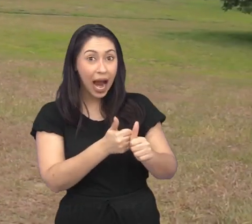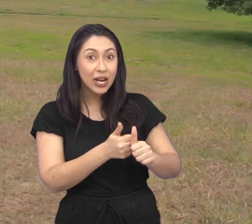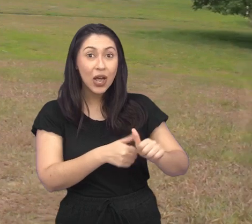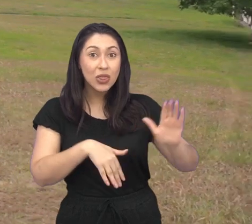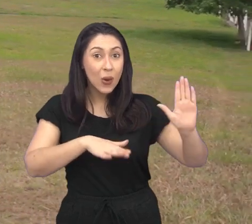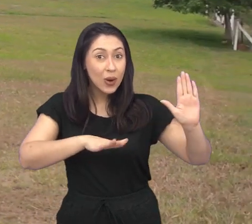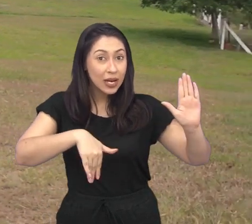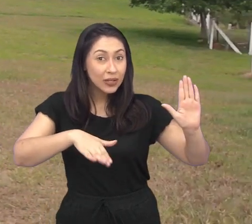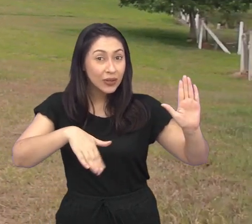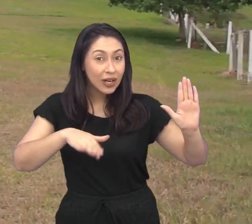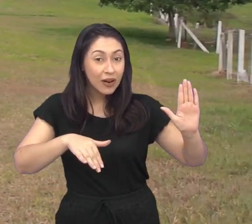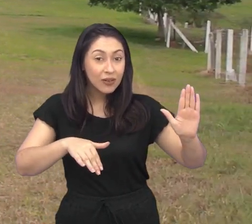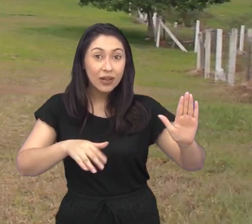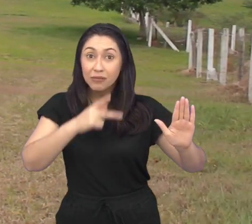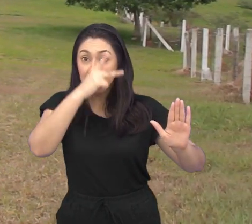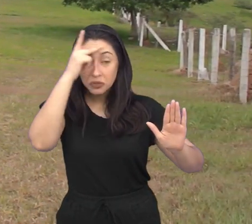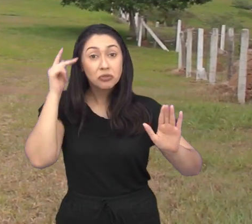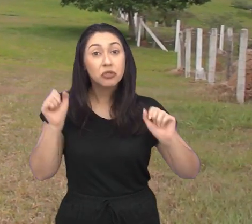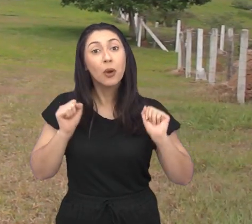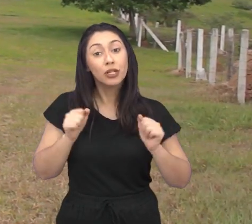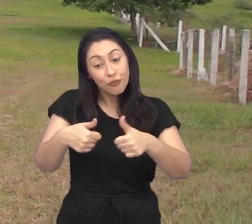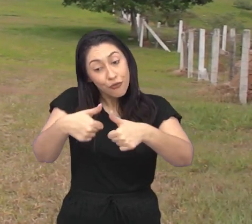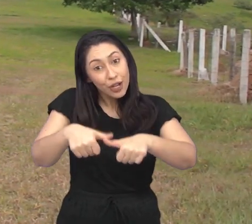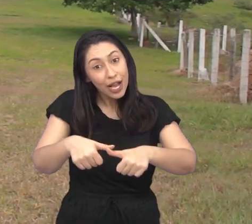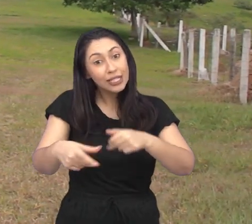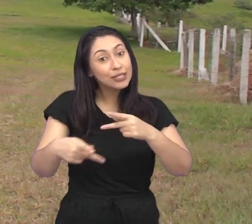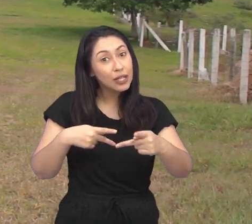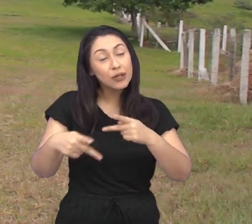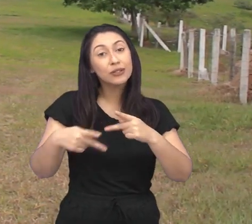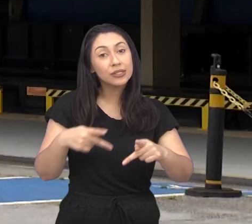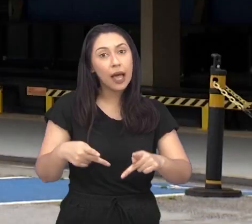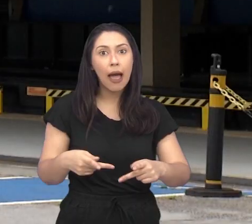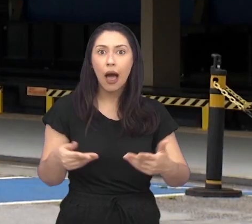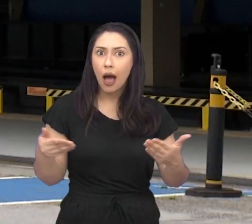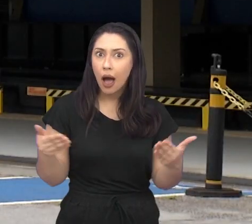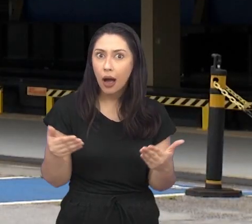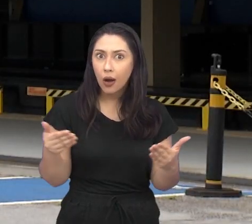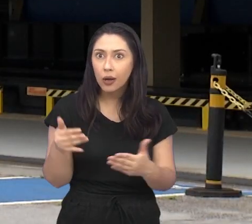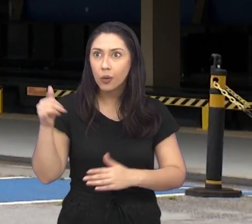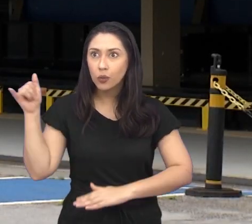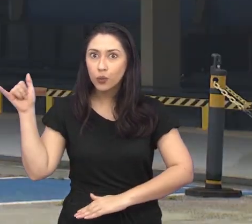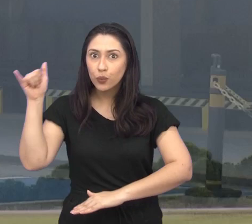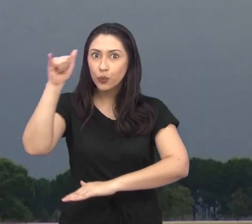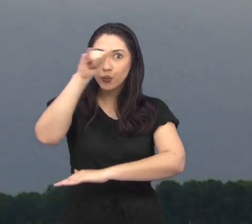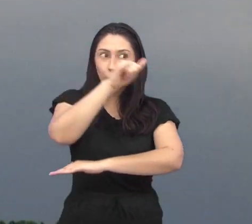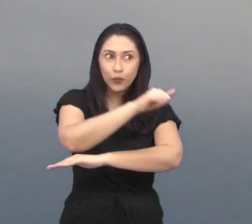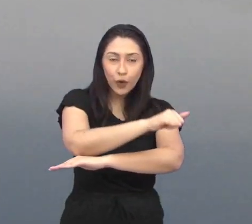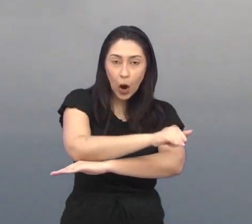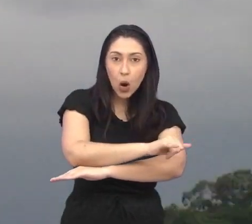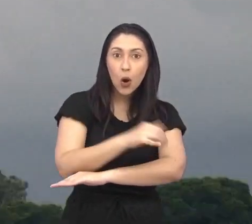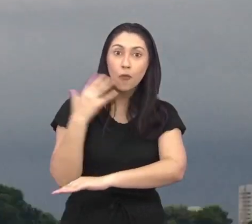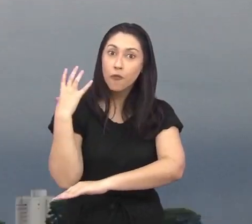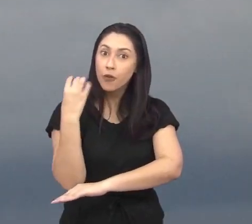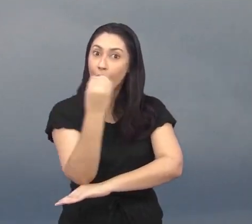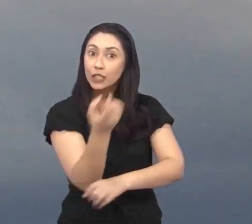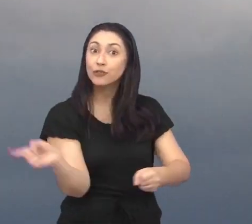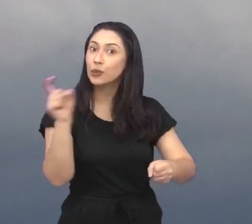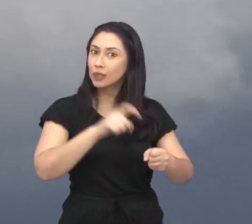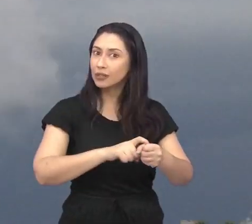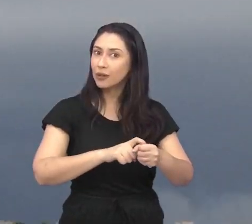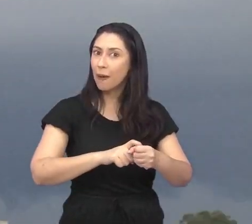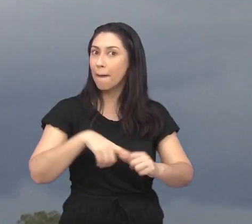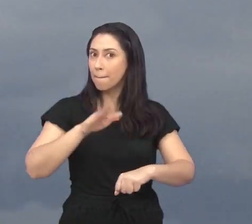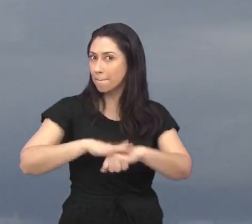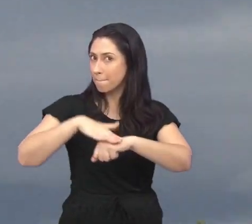Mandiqueira e o litoral norte, a cidade pode ser ponto de parada em viagens. Inclusive, o retorno dos voos comerciais no aeroporto